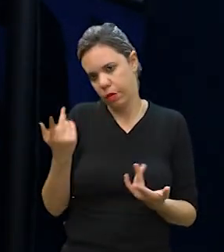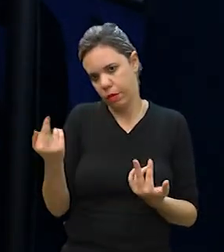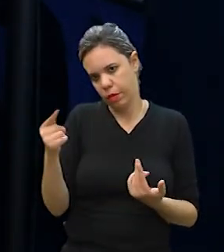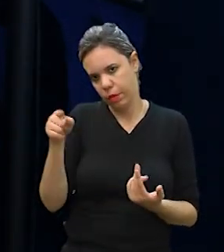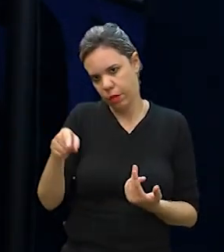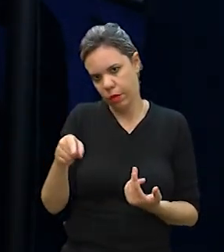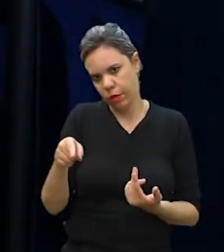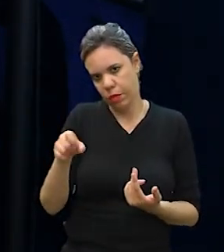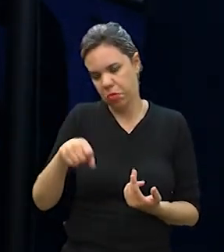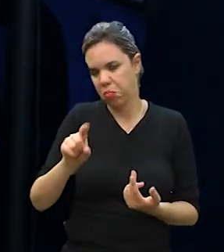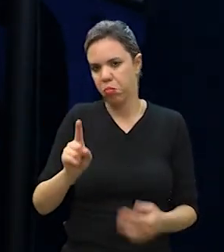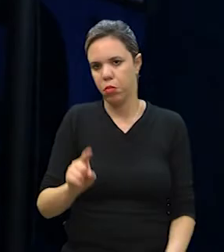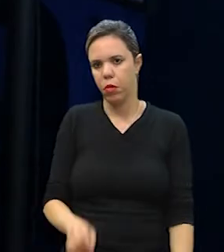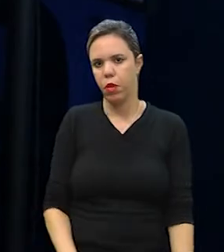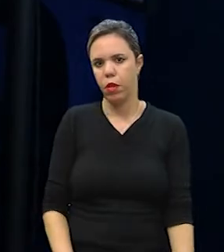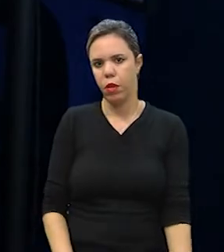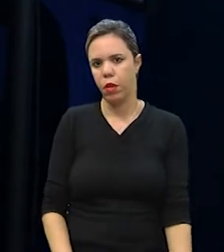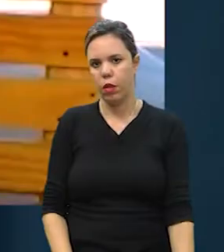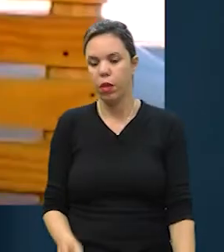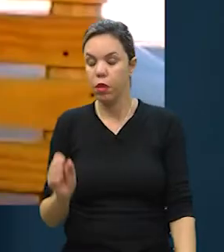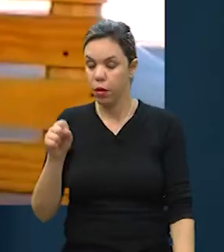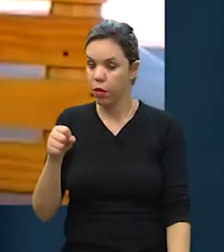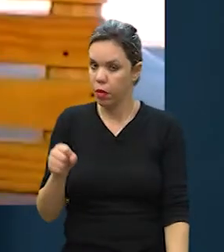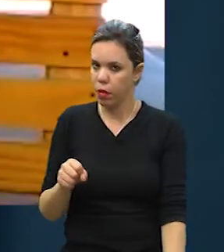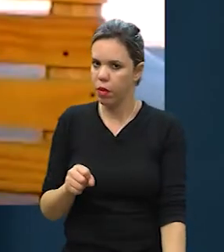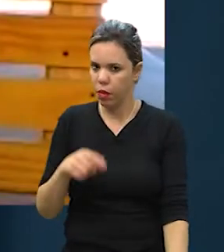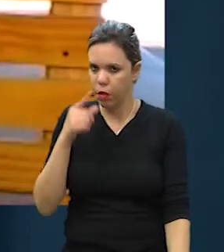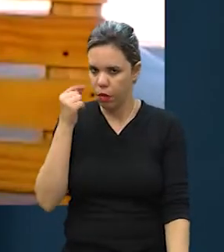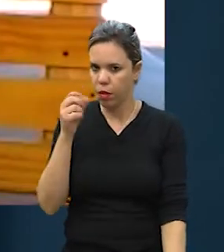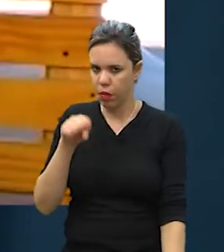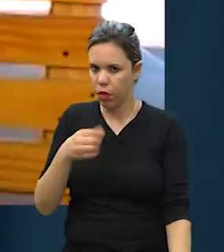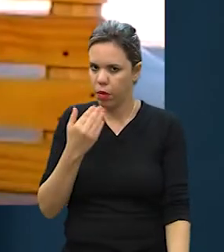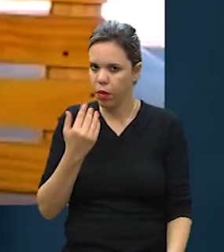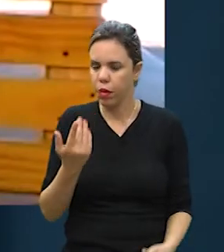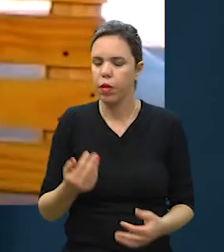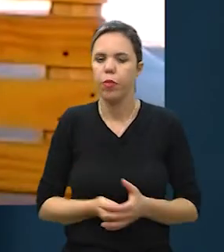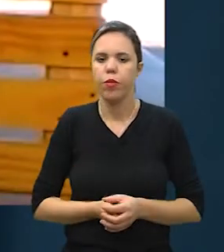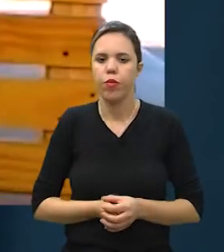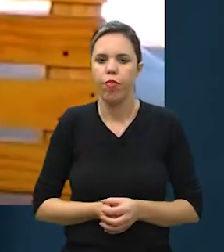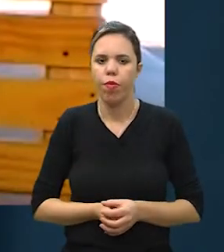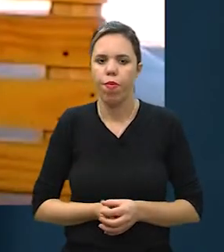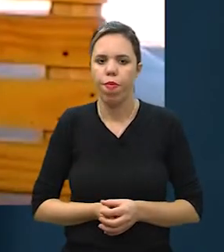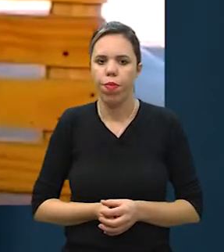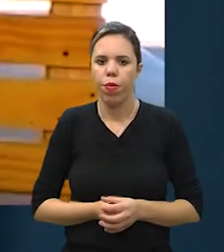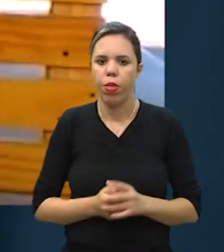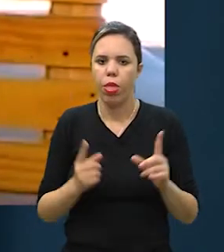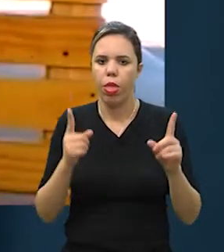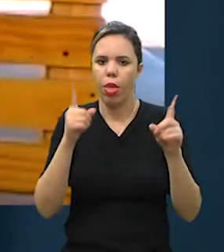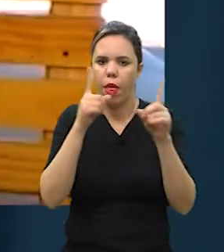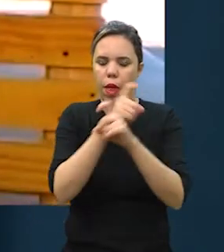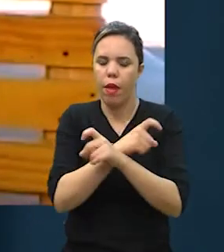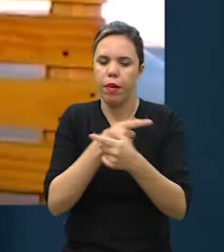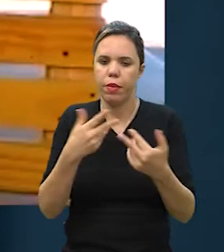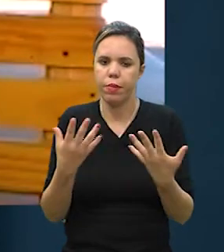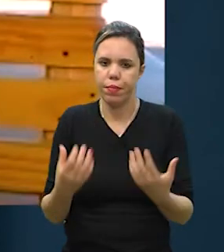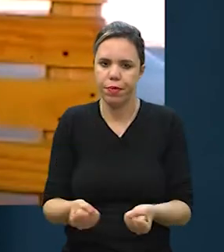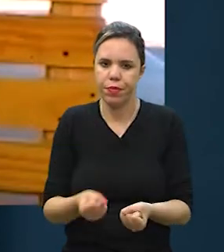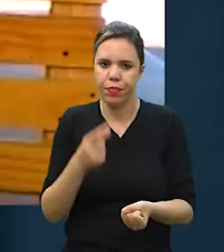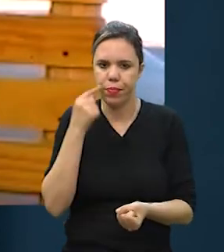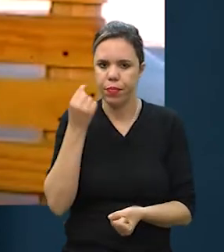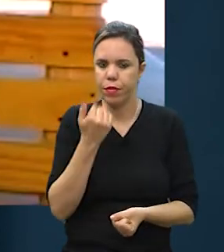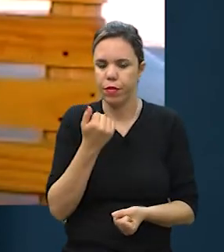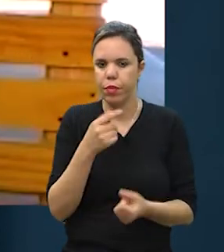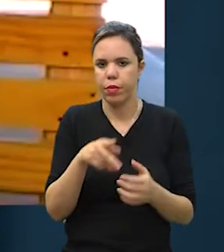servem esse tipo de alimentação ou não? Sim, gatos também servem. É um pouquinho mais complicado a